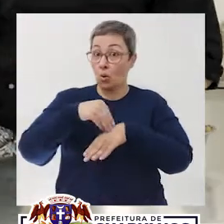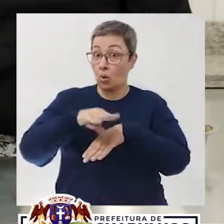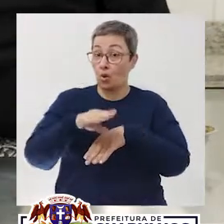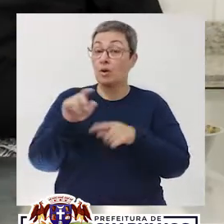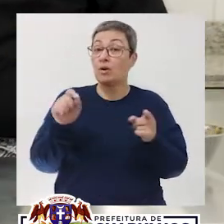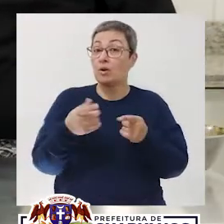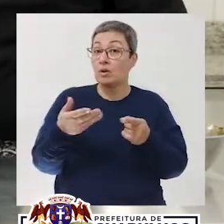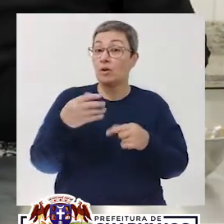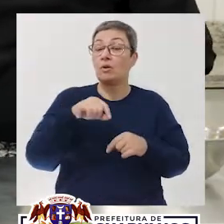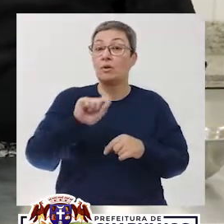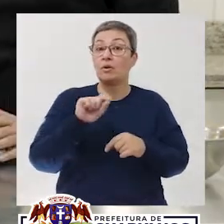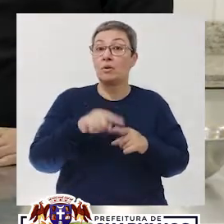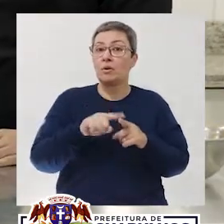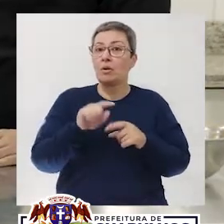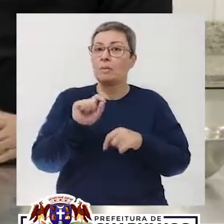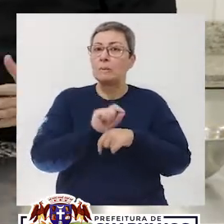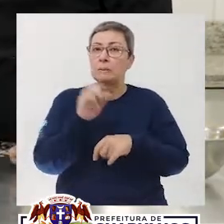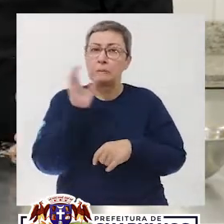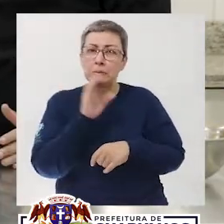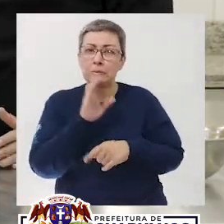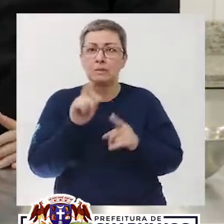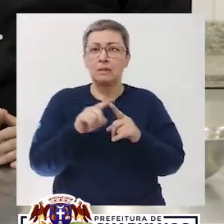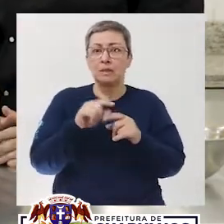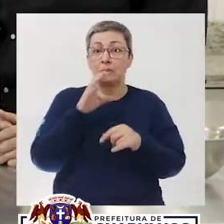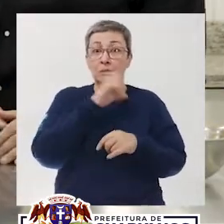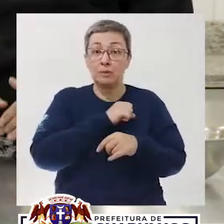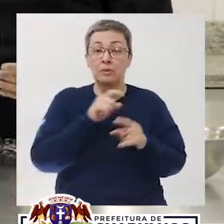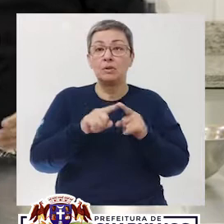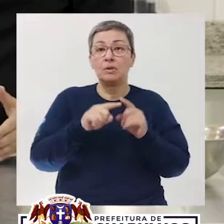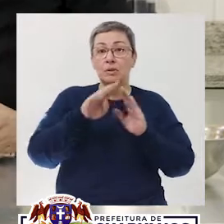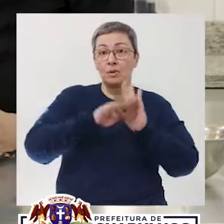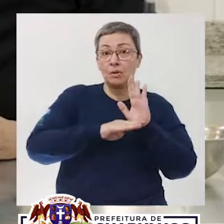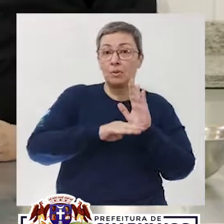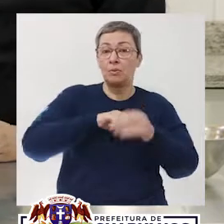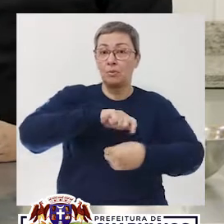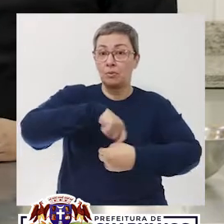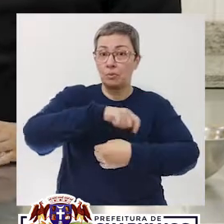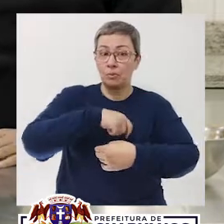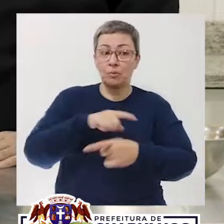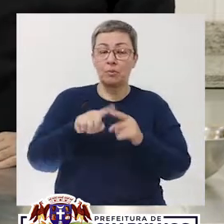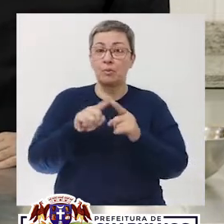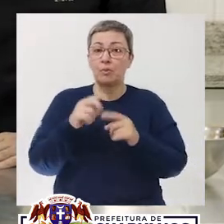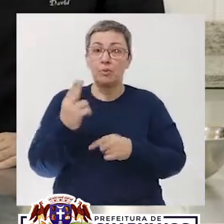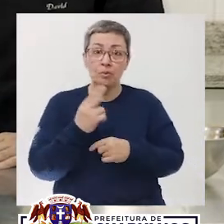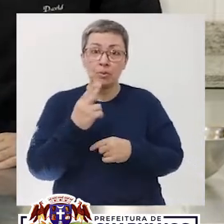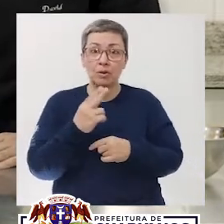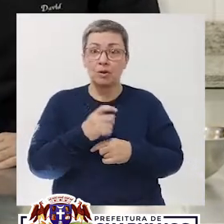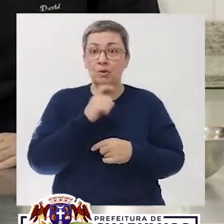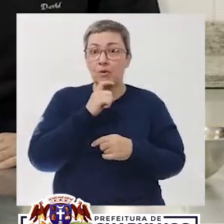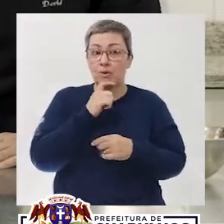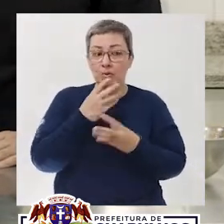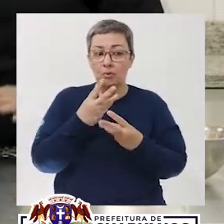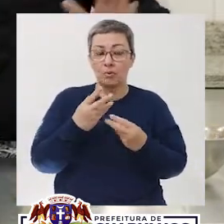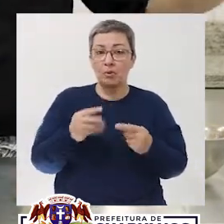Uma dica aqui, O camarão passou aqui, tá com um pouco de pressa, quer fazer um pouco mais rápido essa receita. Não quer